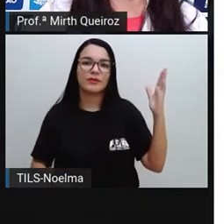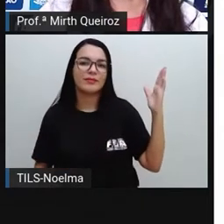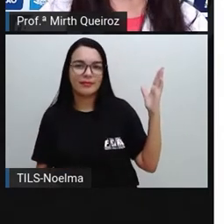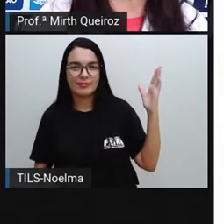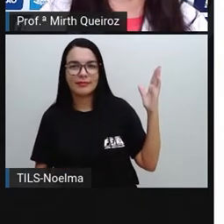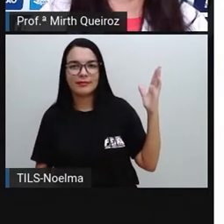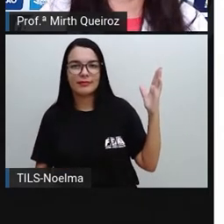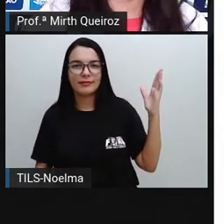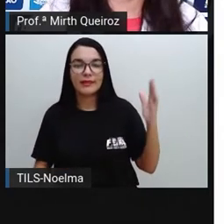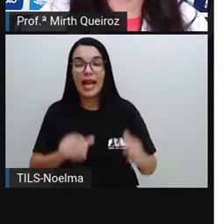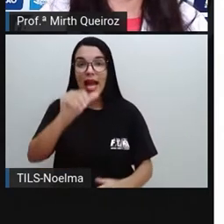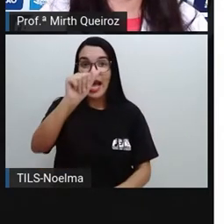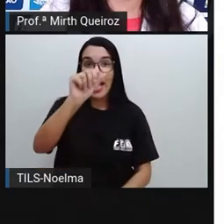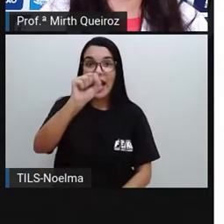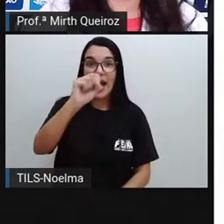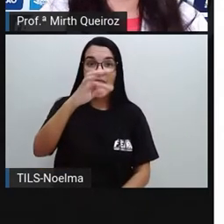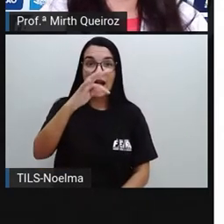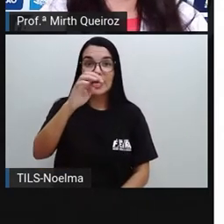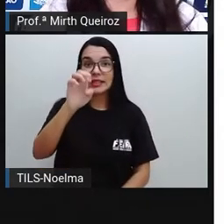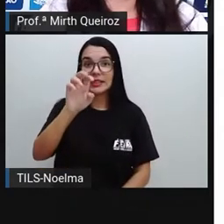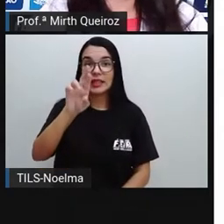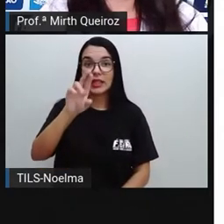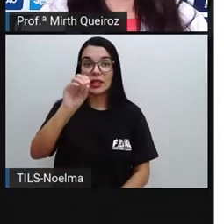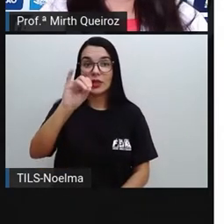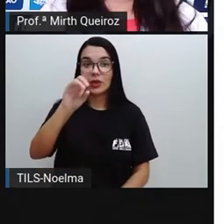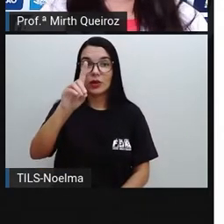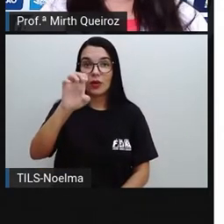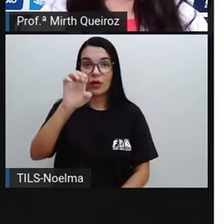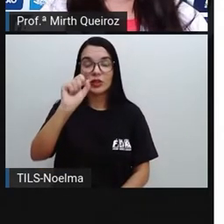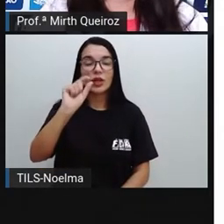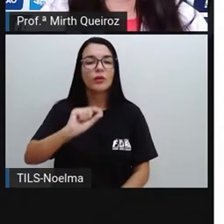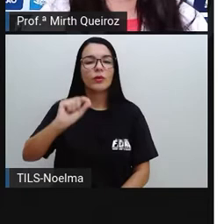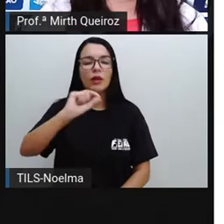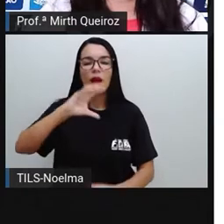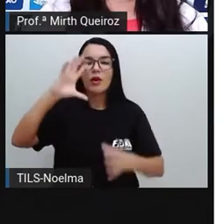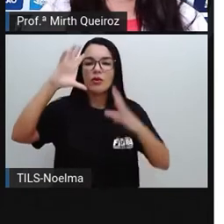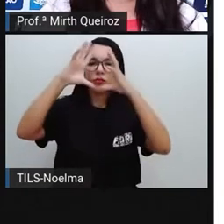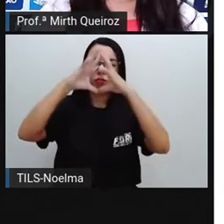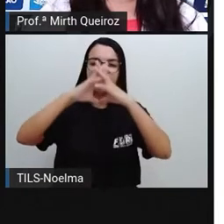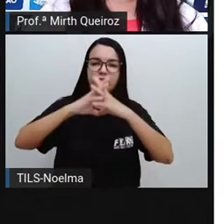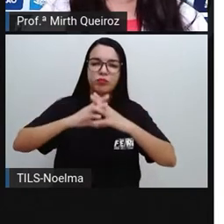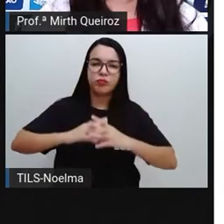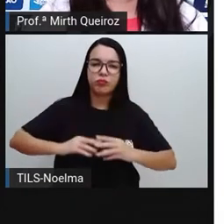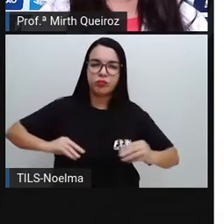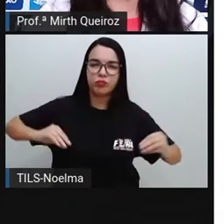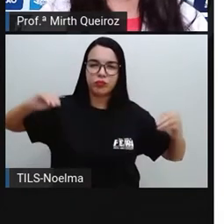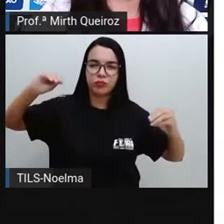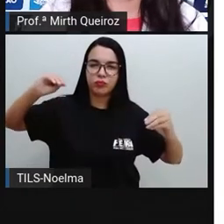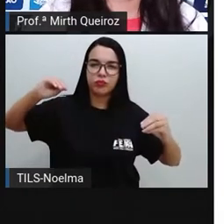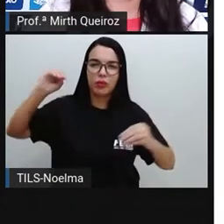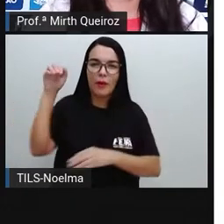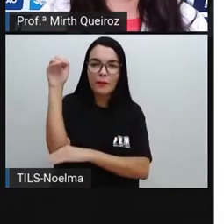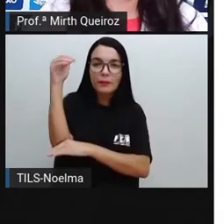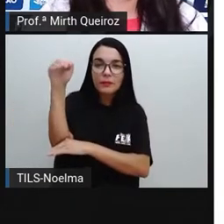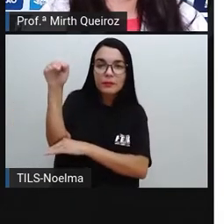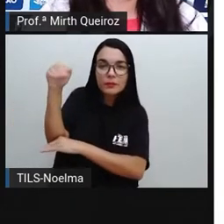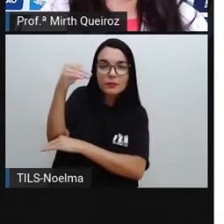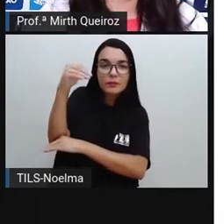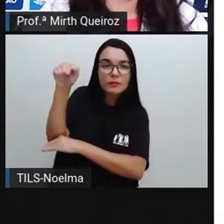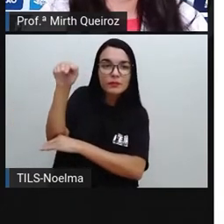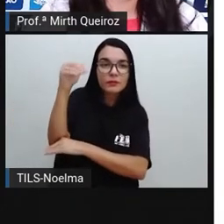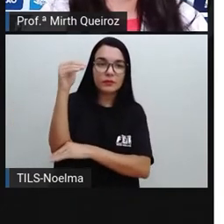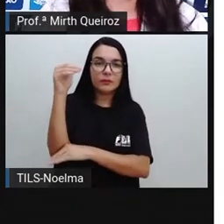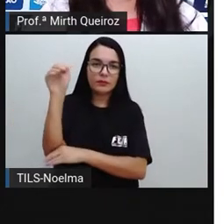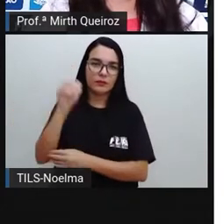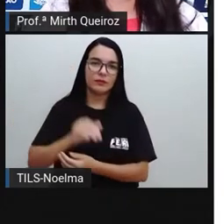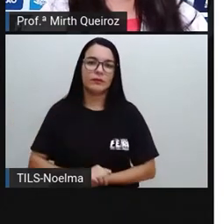O asteroide e o desaparecimento dos dinossauros. Esse é o título do texto. Aí aqui a gente tem a fonte,